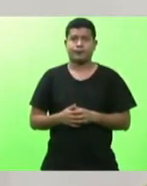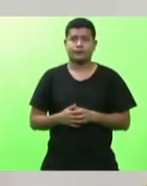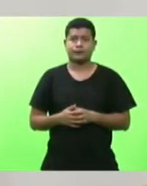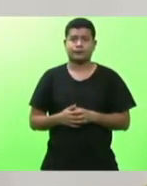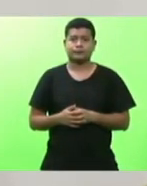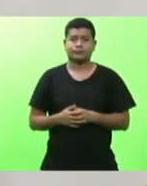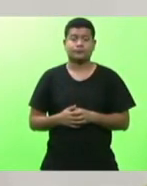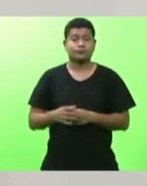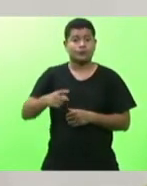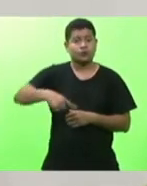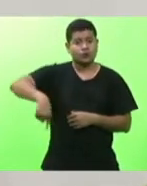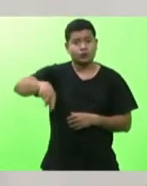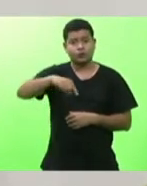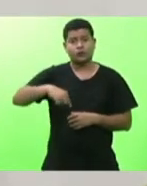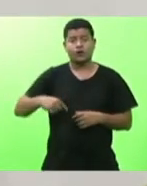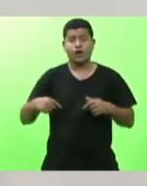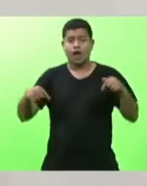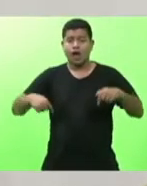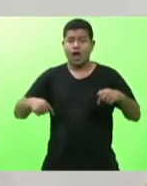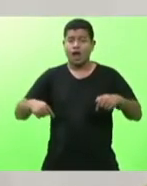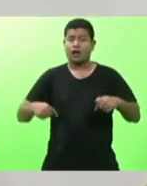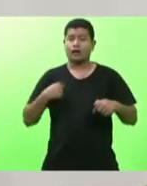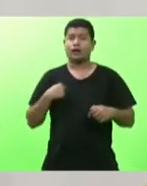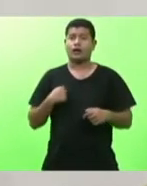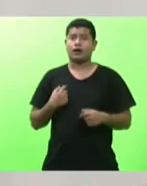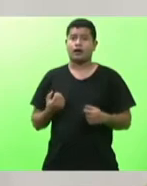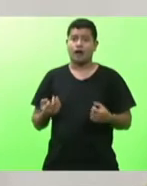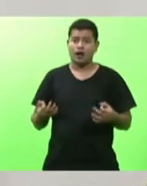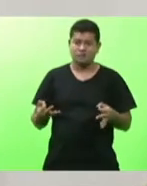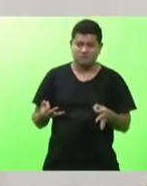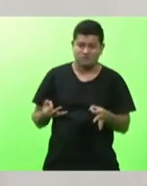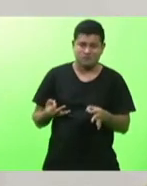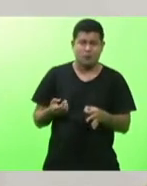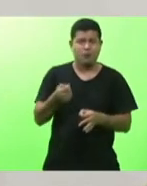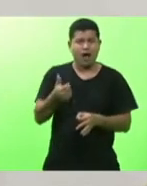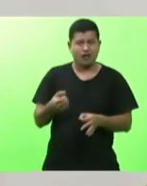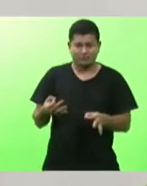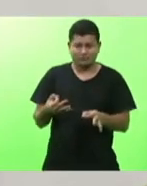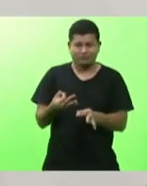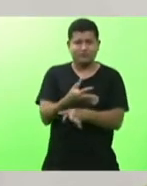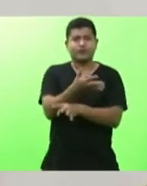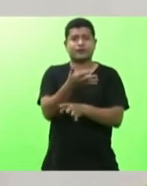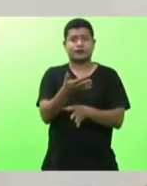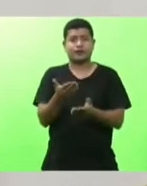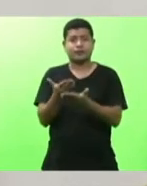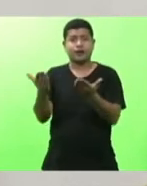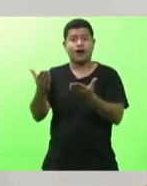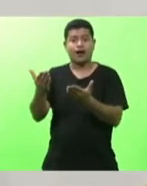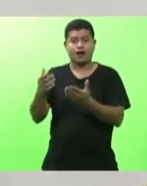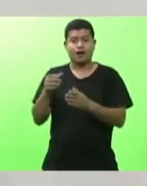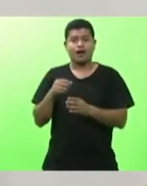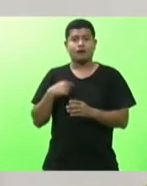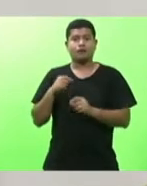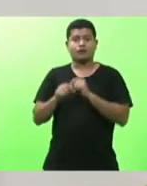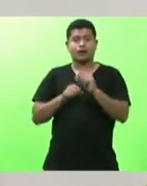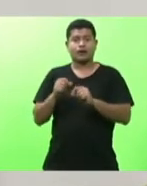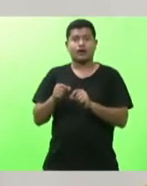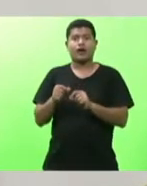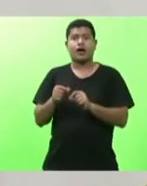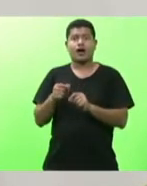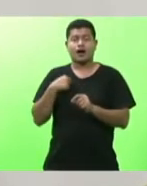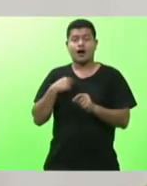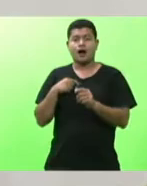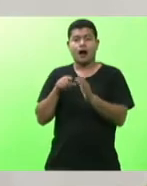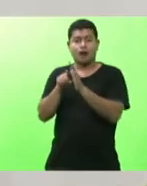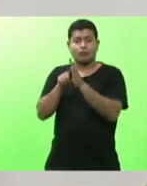Nós estamos na iminência de encerrar a consulta pública promovida pelo governo federal para